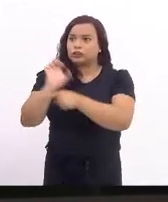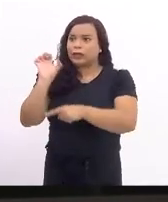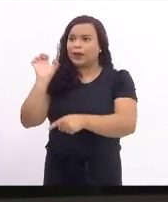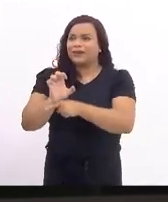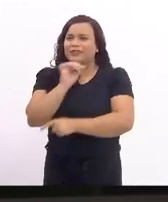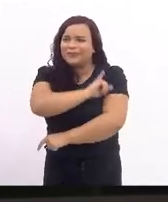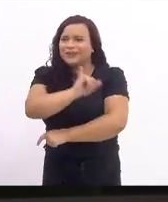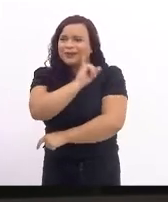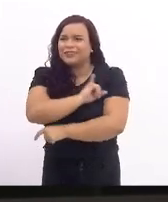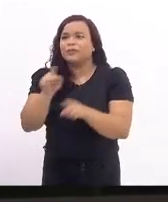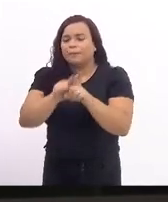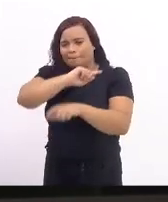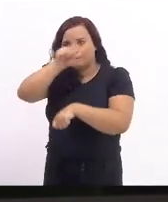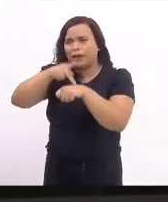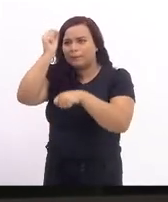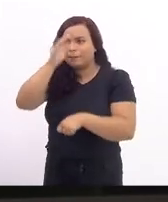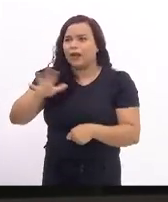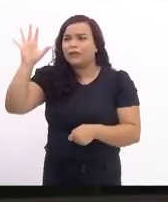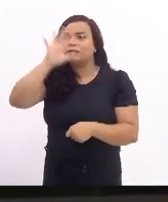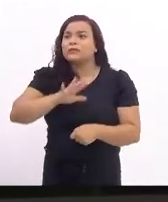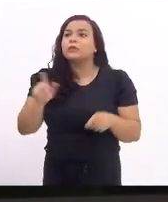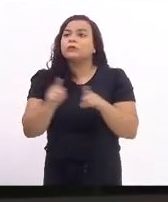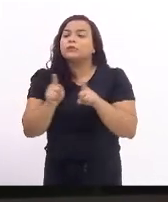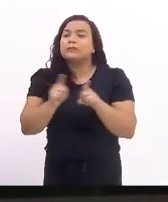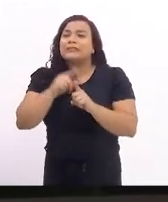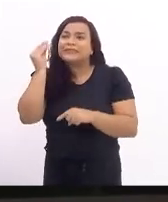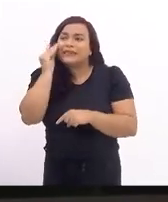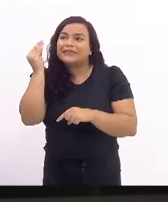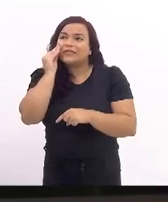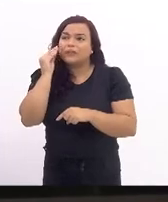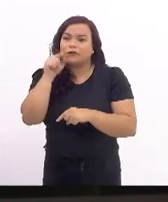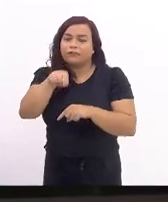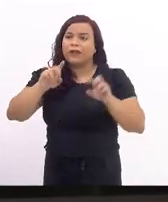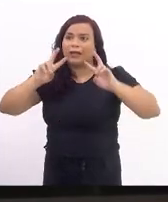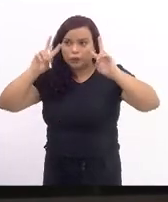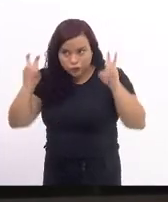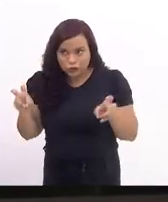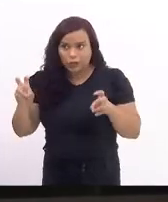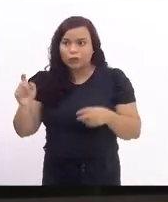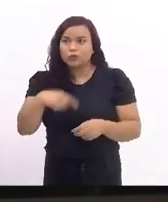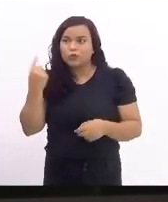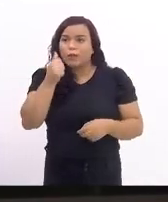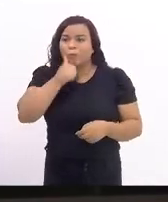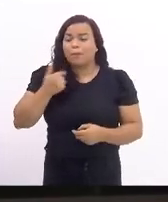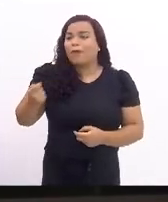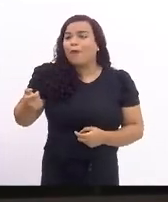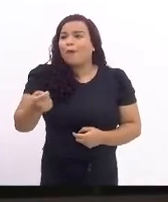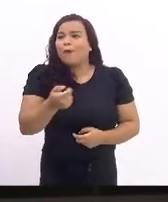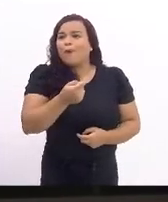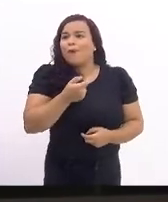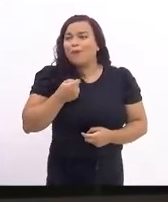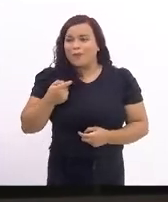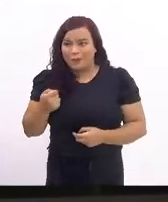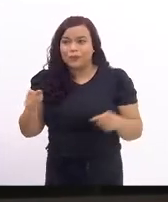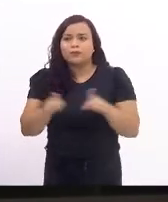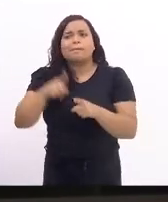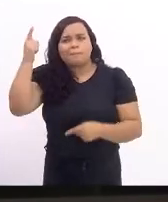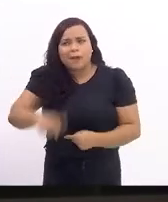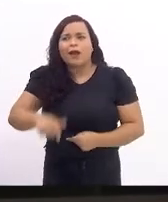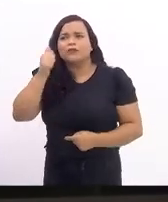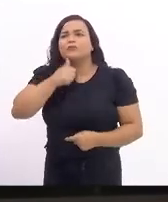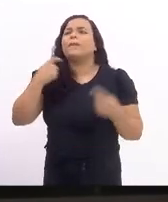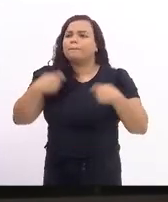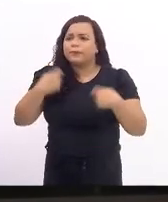precisando levantar a questão de sermos tão poucas e que mais mulheres precisam se